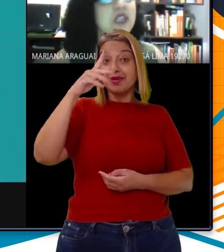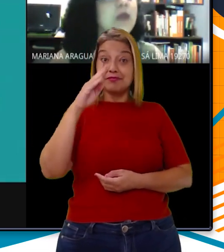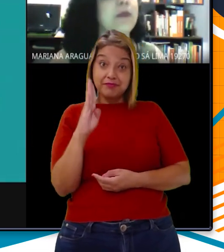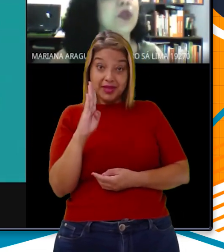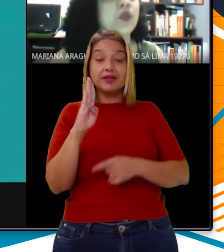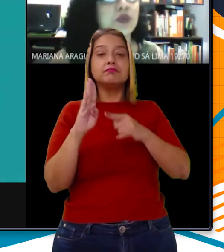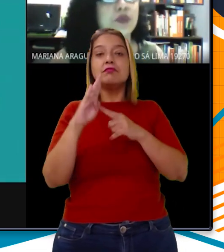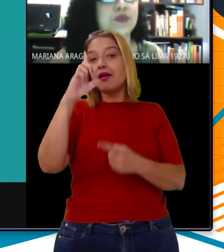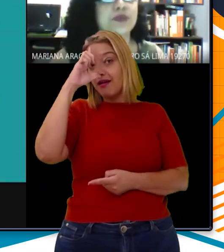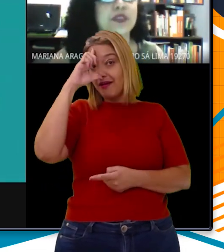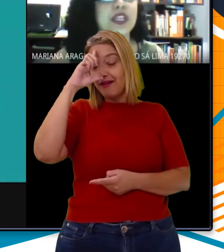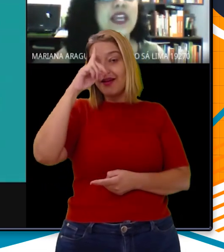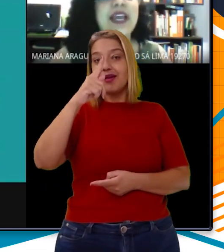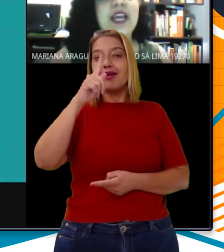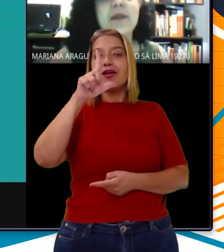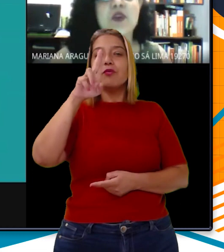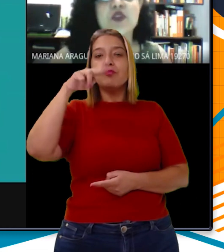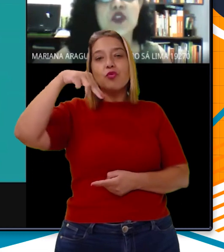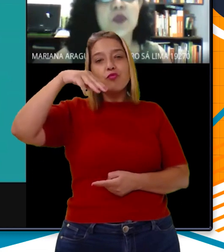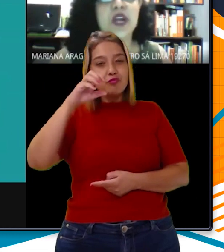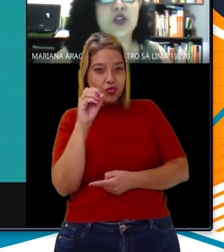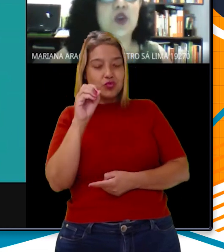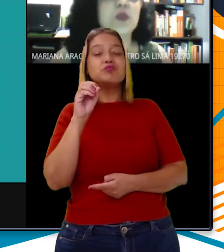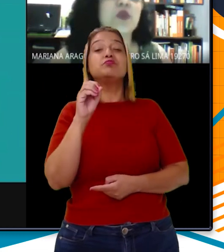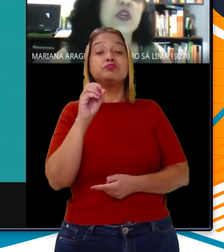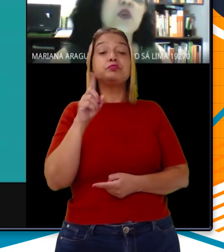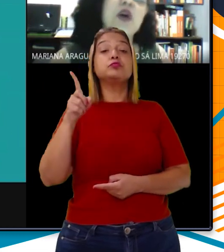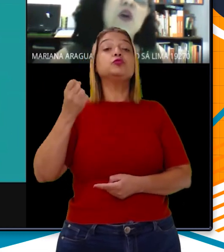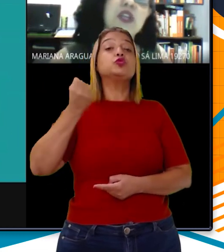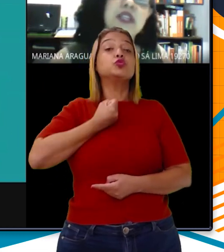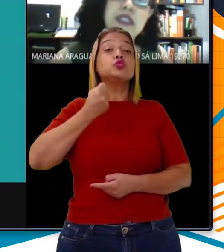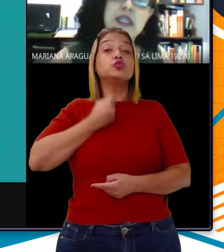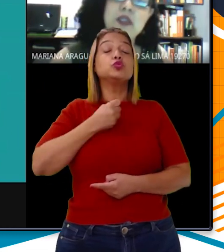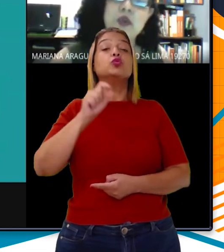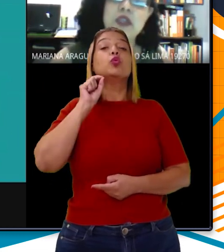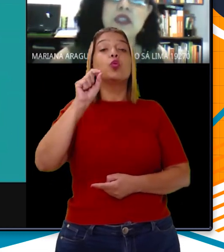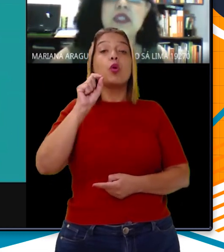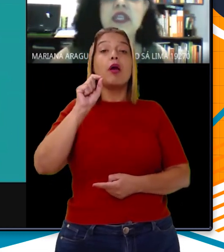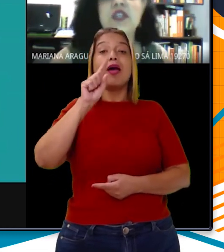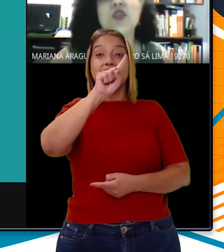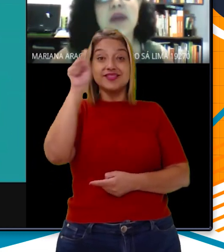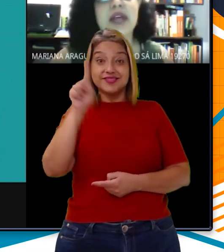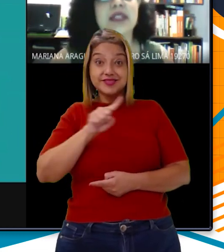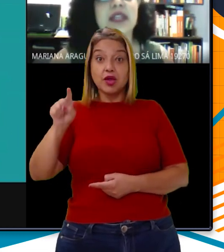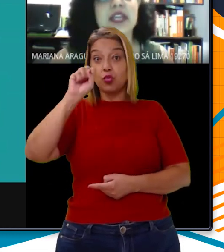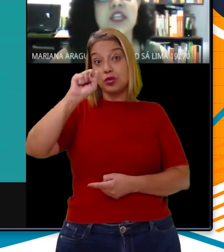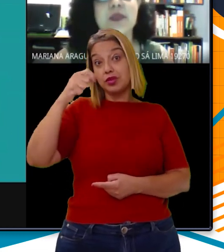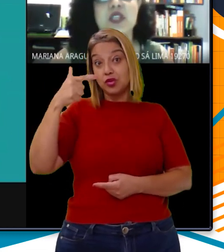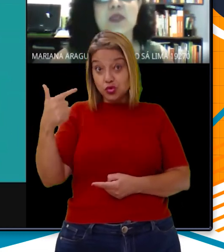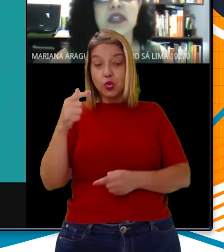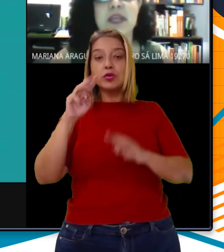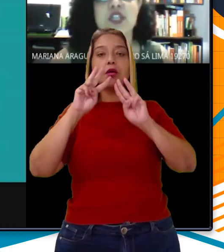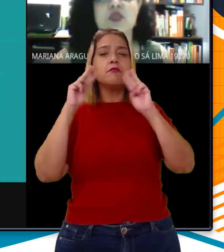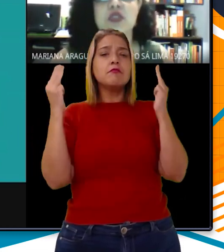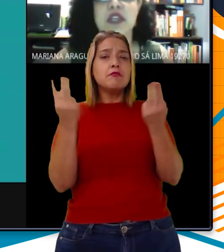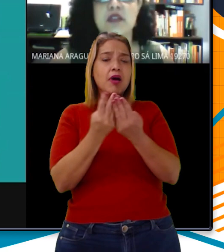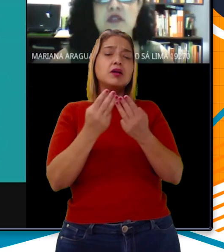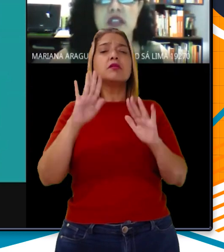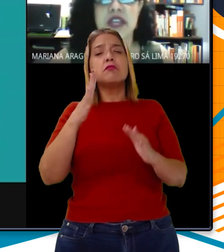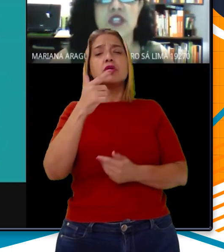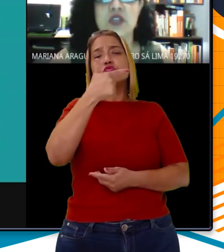latim, plumbum. Ele possui um número atômico igual a 82, e sua massa é de aproximadamente